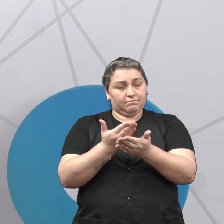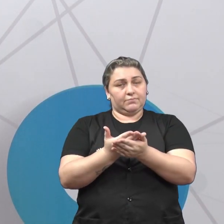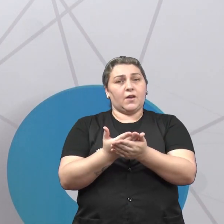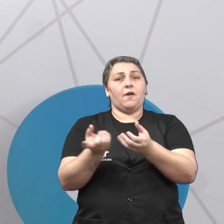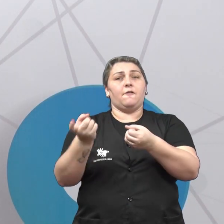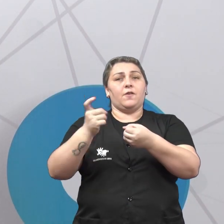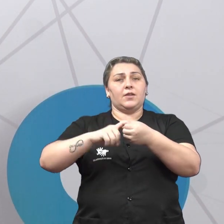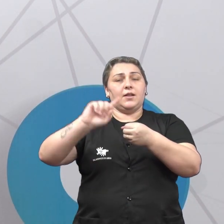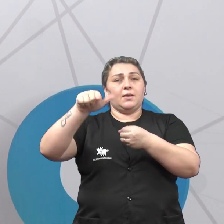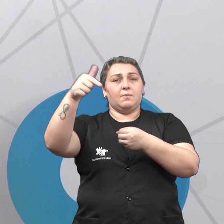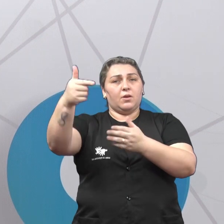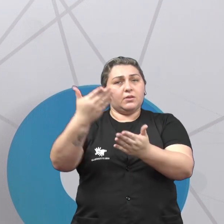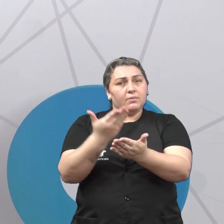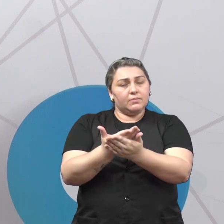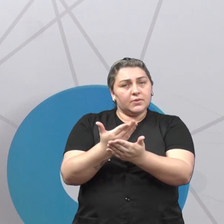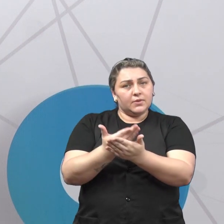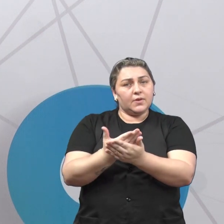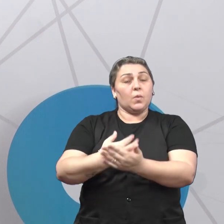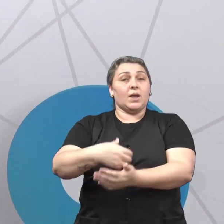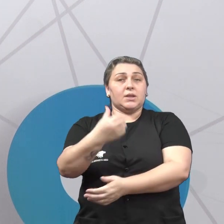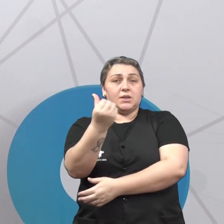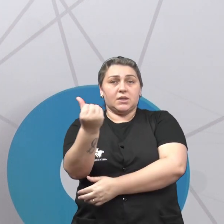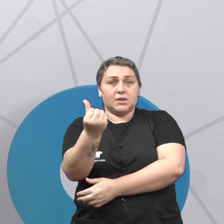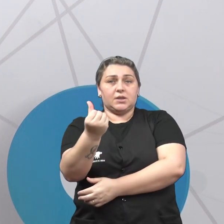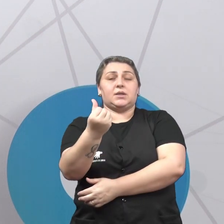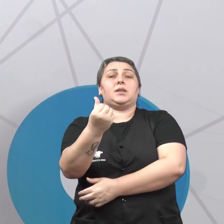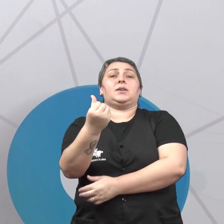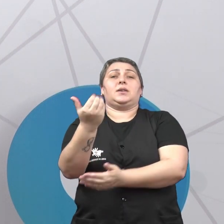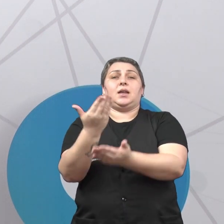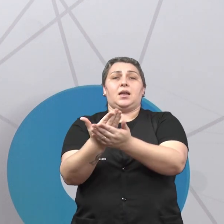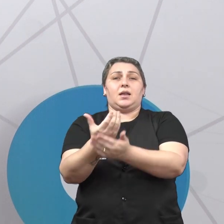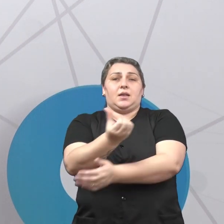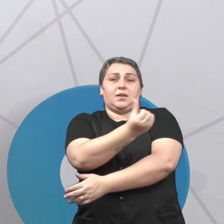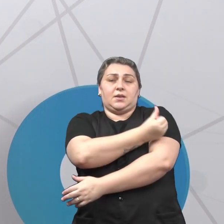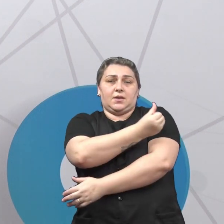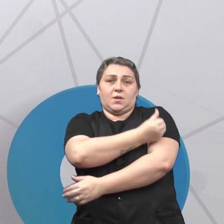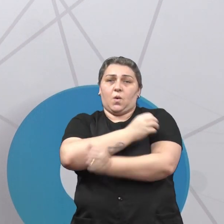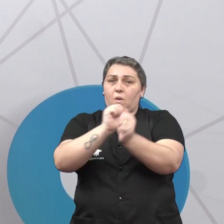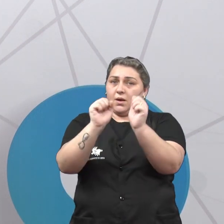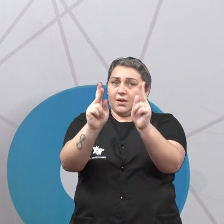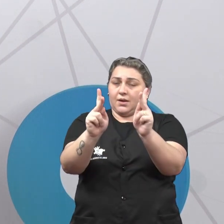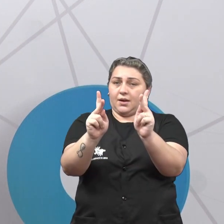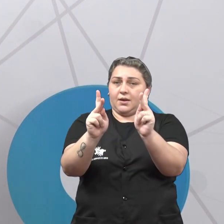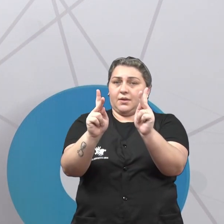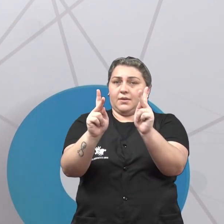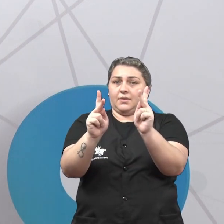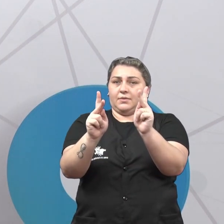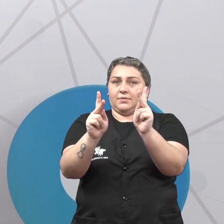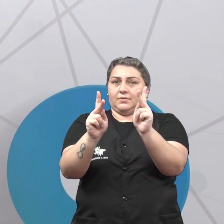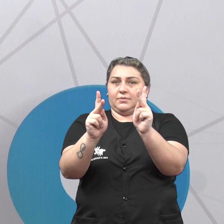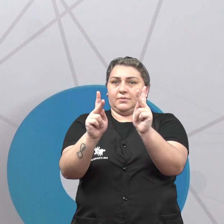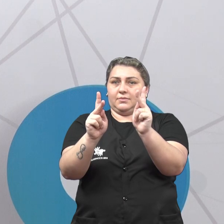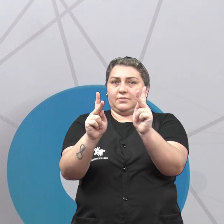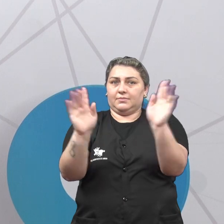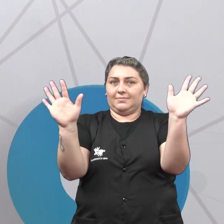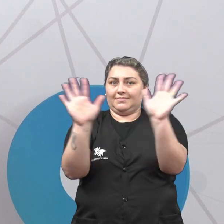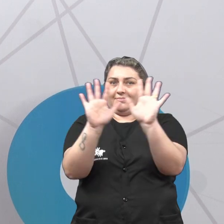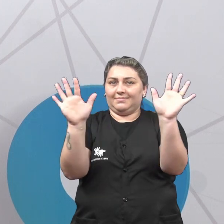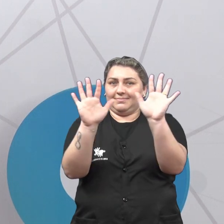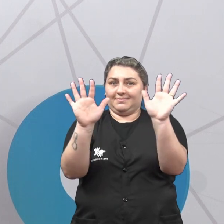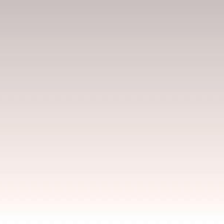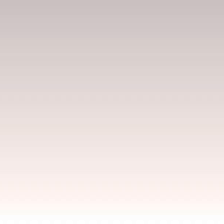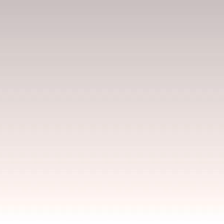Vamos retornar na próxima aula com a sexta aula do sexto ano, ok? Tchau, tchau! E é isso.